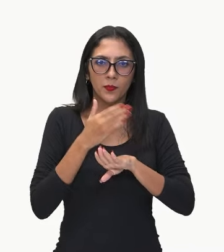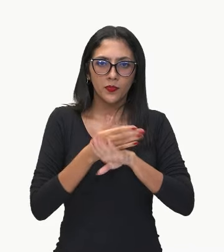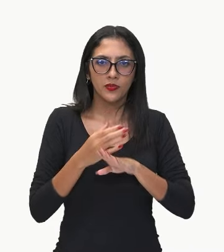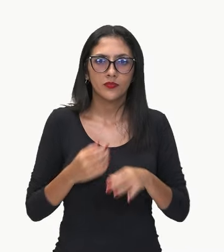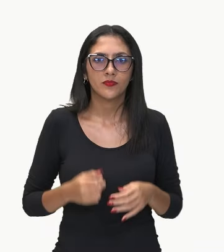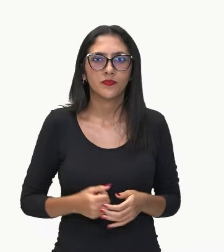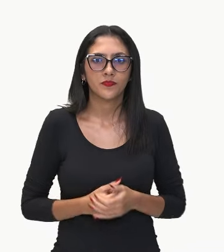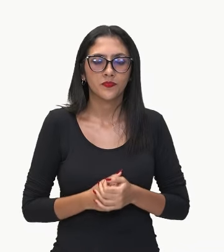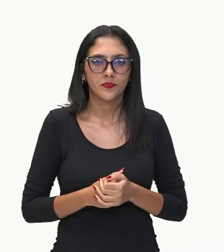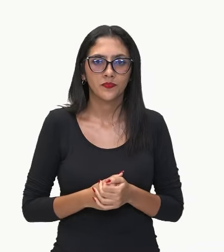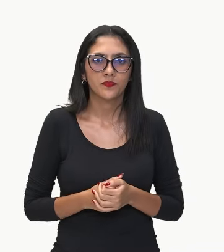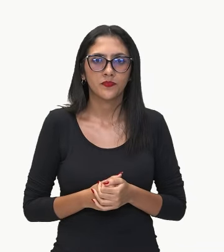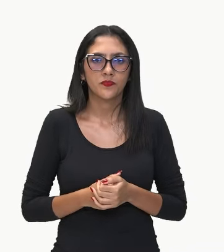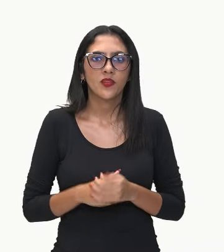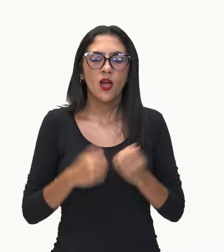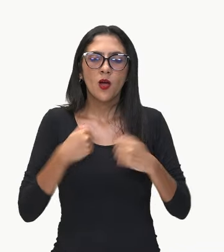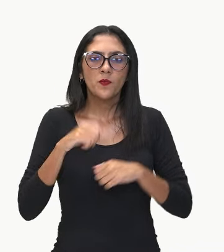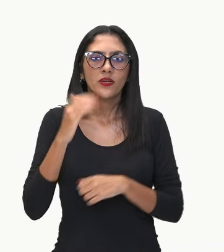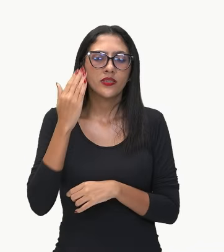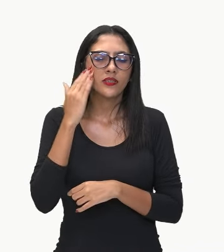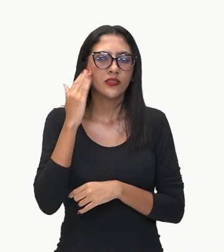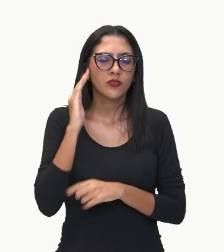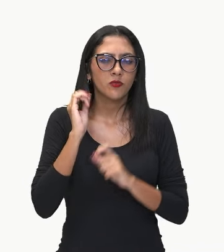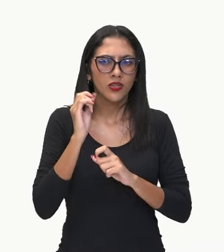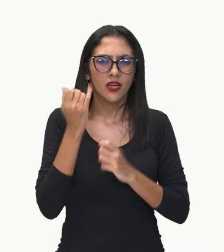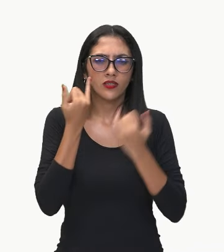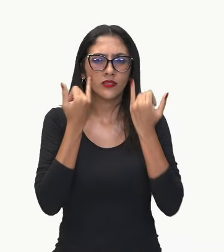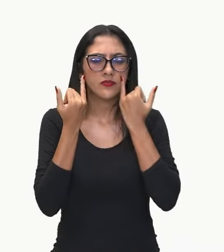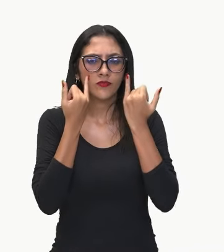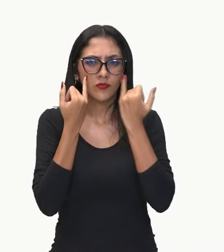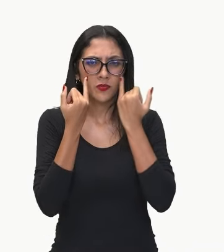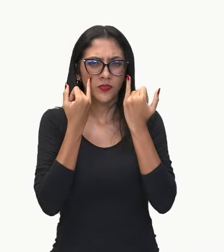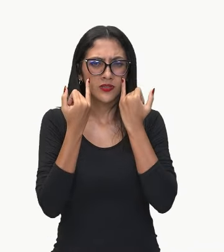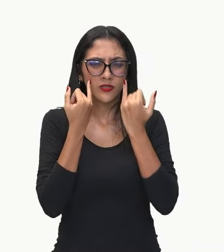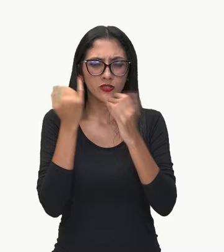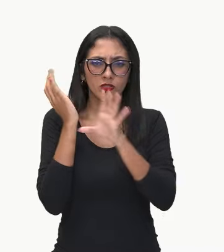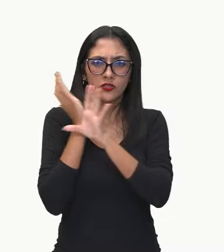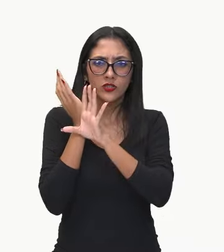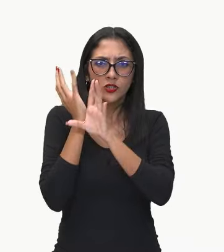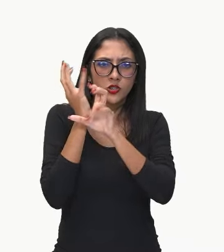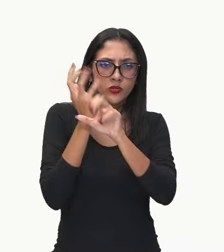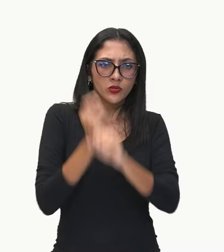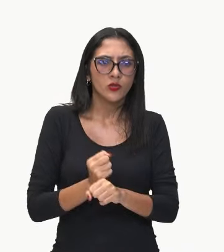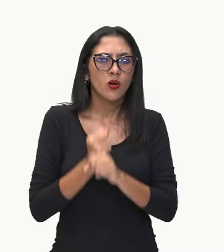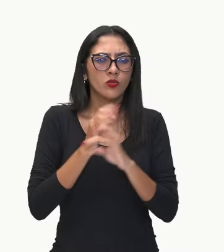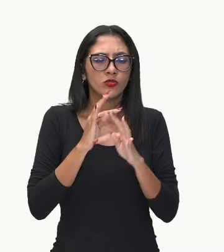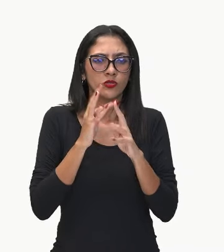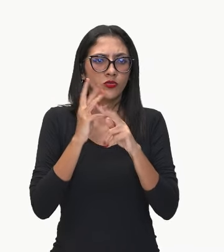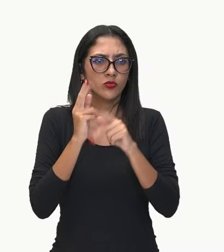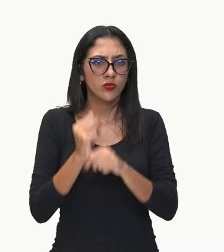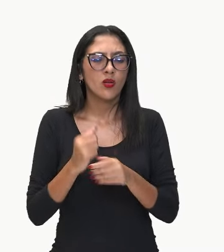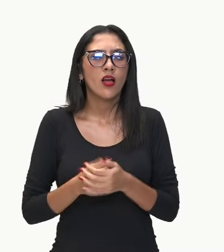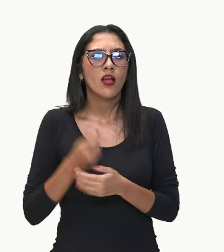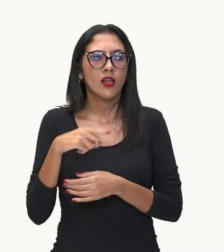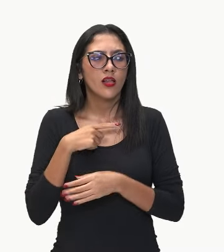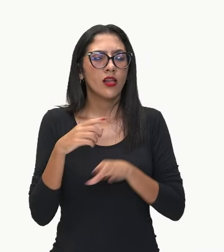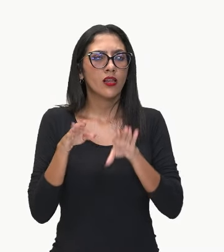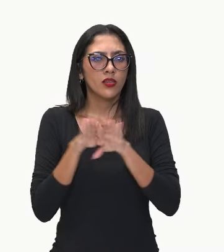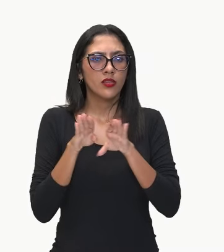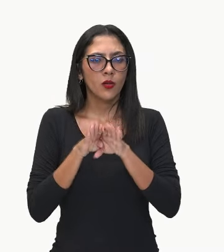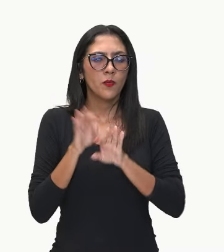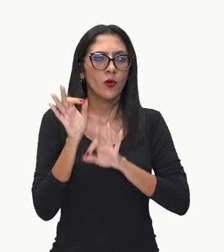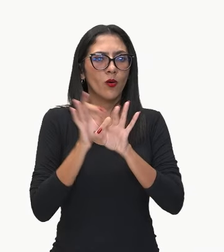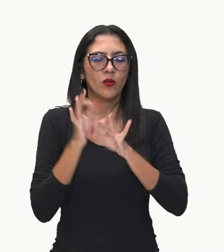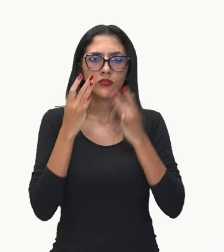termos que compreender aí todos os procedimentos, ela também é feita de